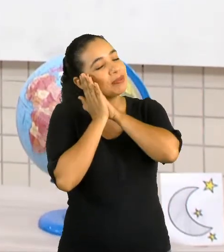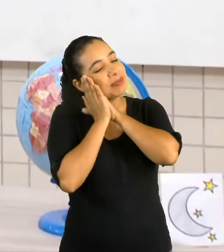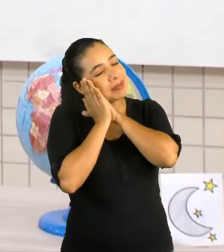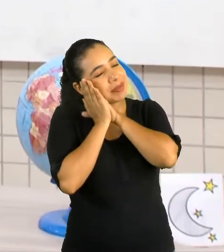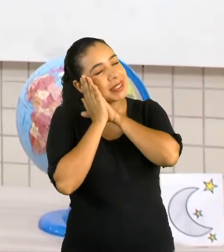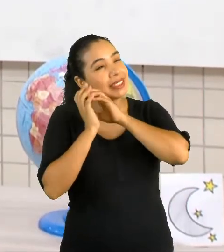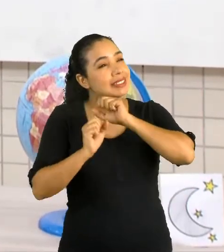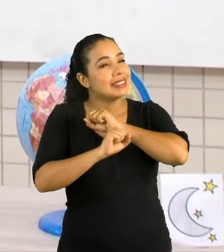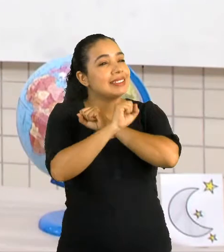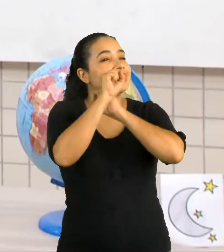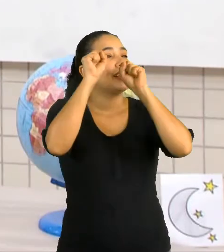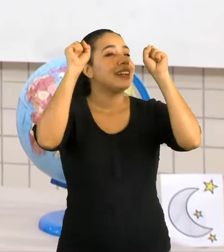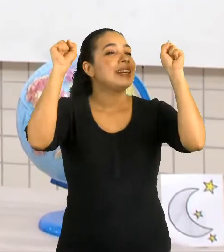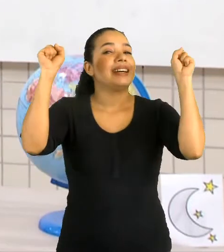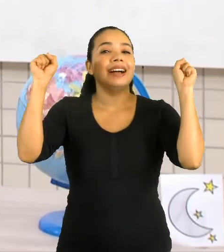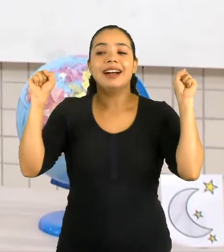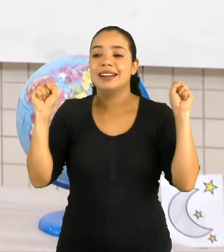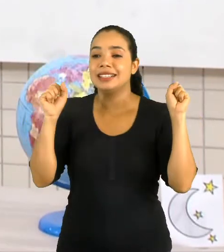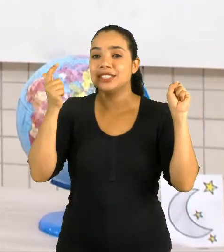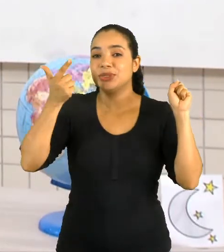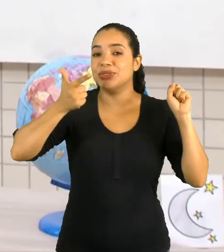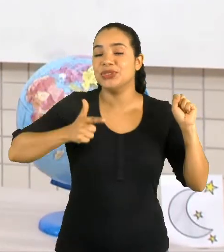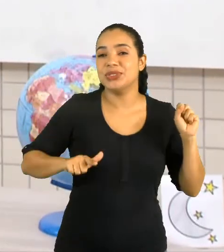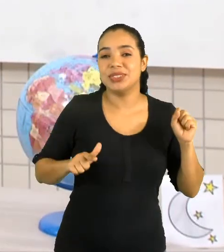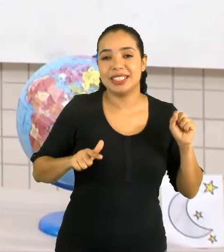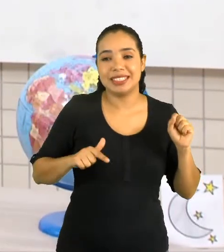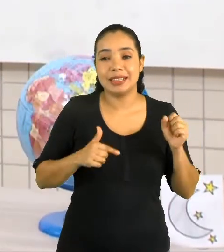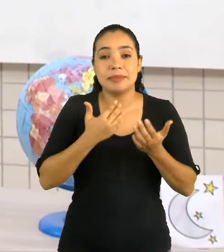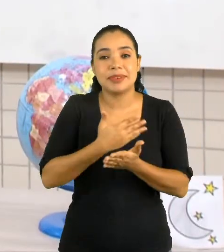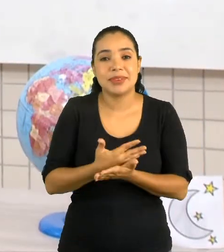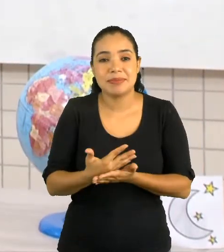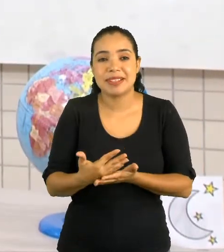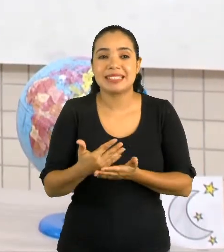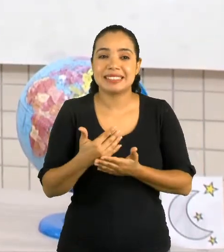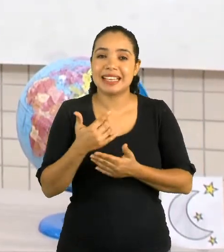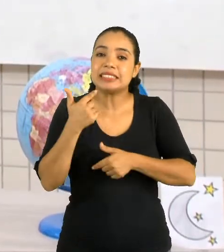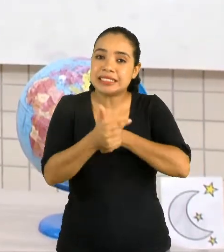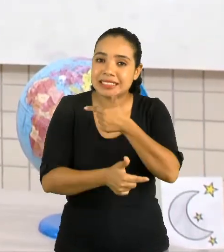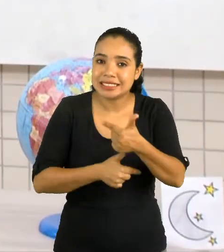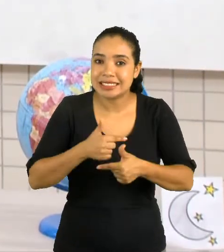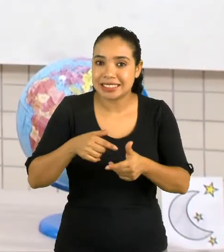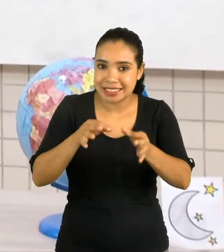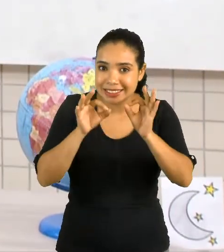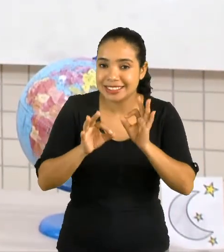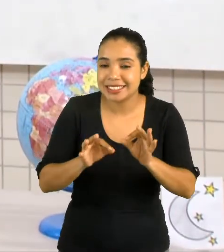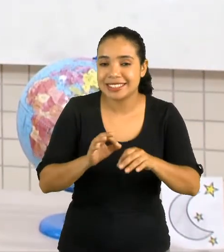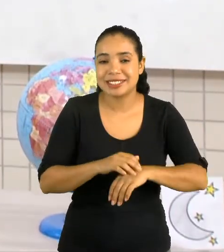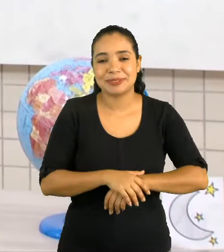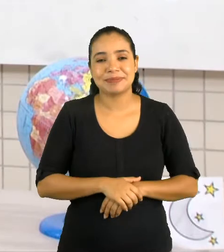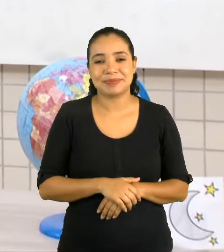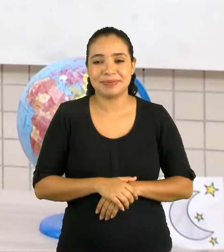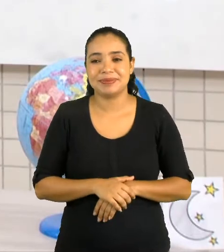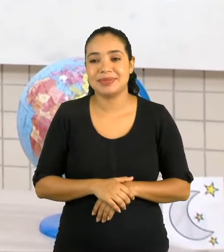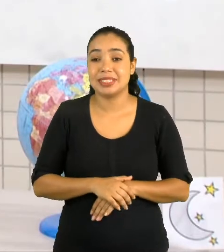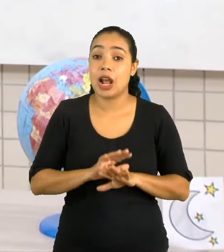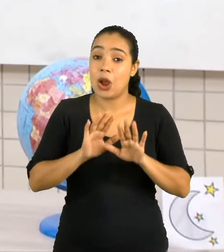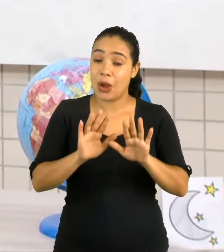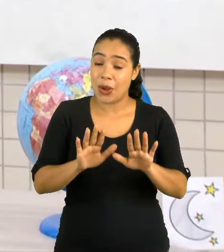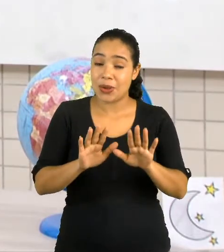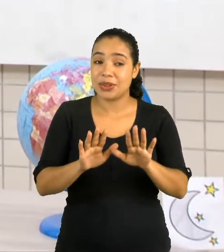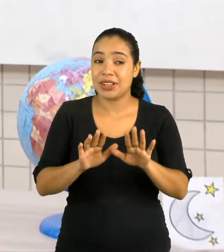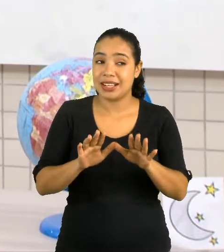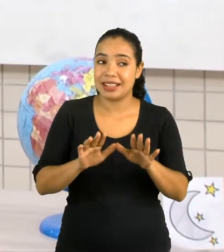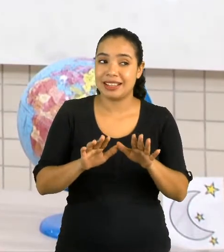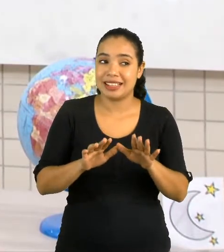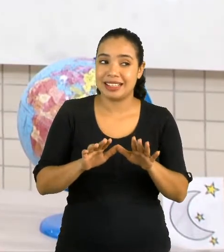é renovada, descansada para começar o novo dia, não é mesmo? Por falar em